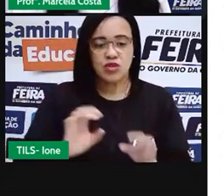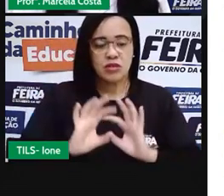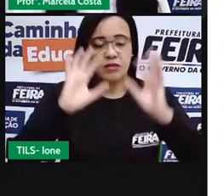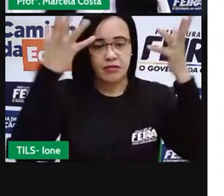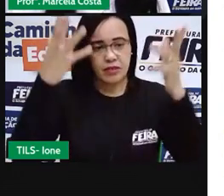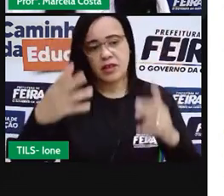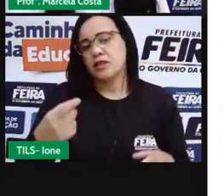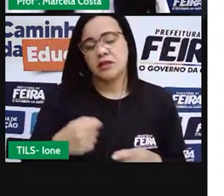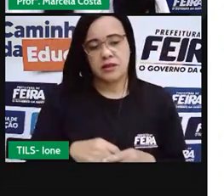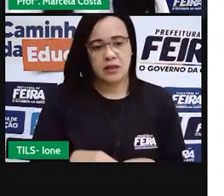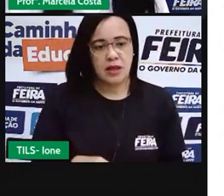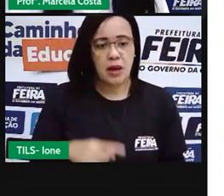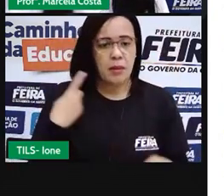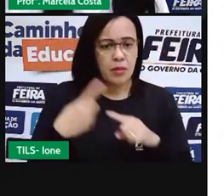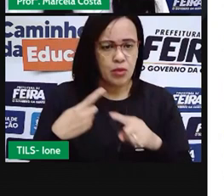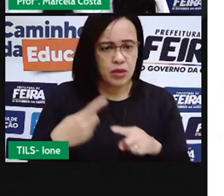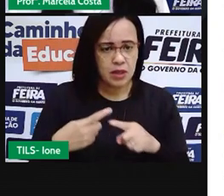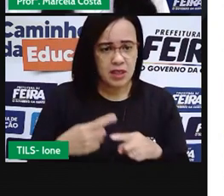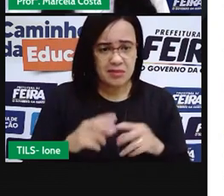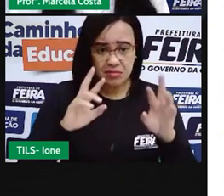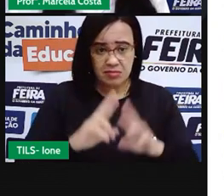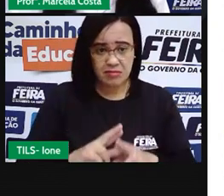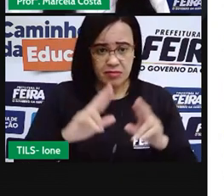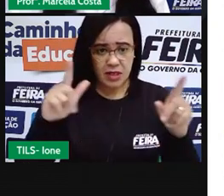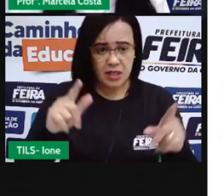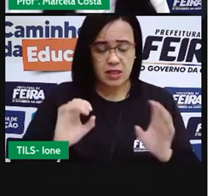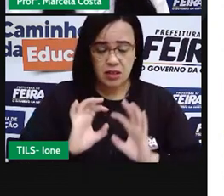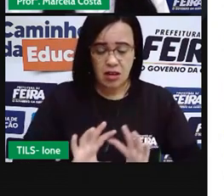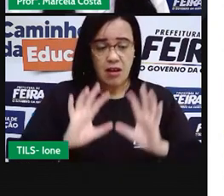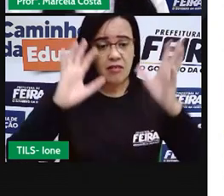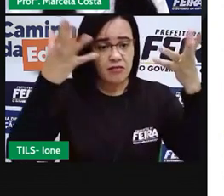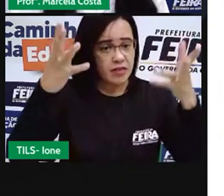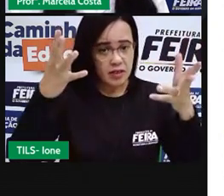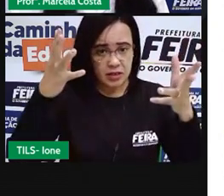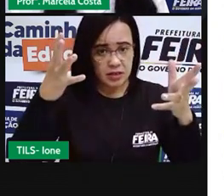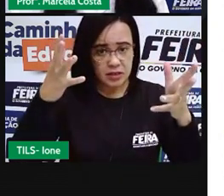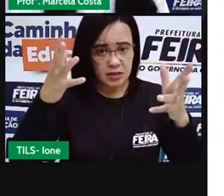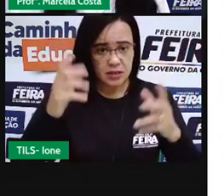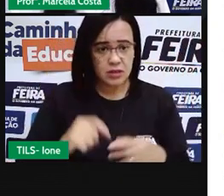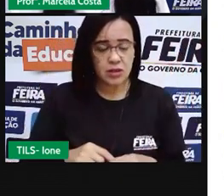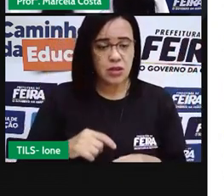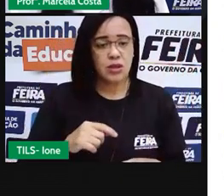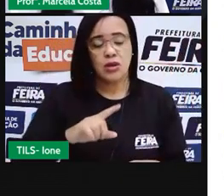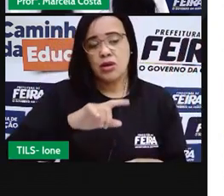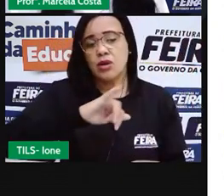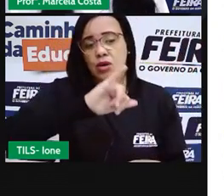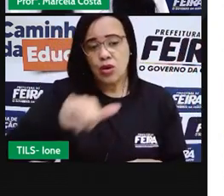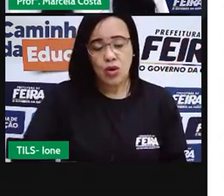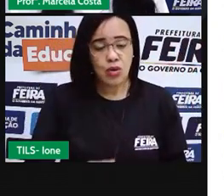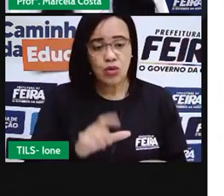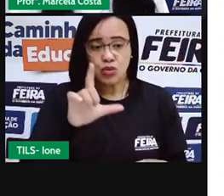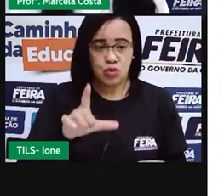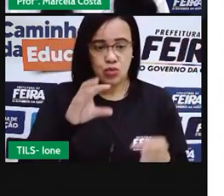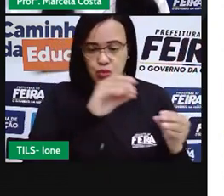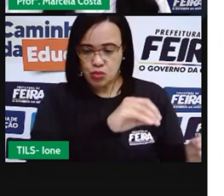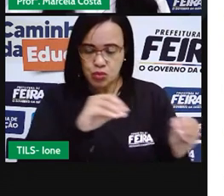Diferente do que muitos pensam, a festa não saiu diretamente de julho para janeiro.